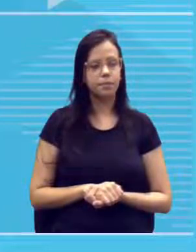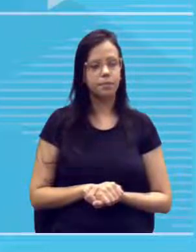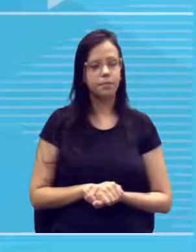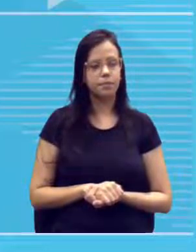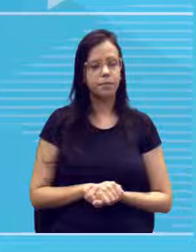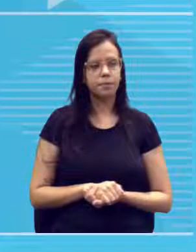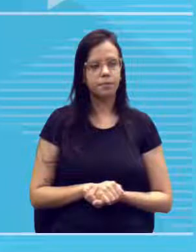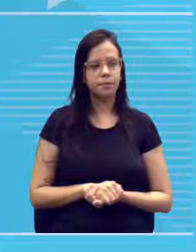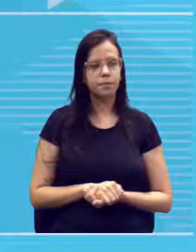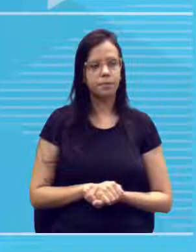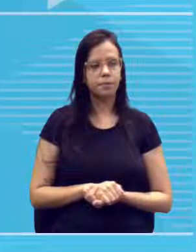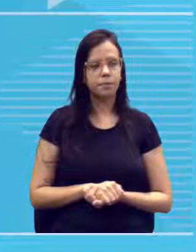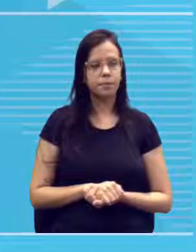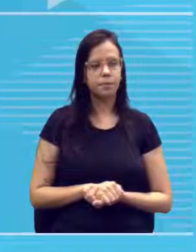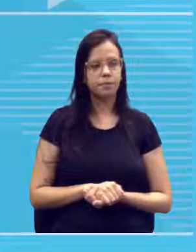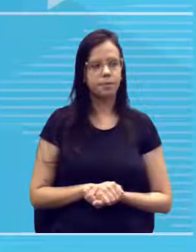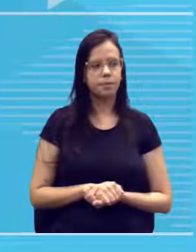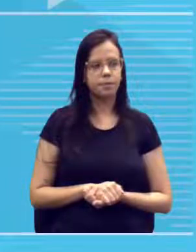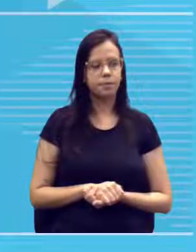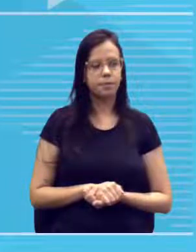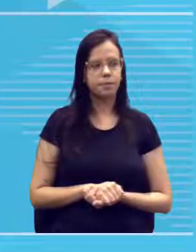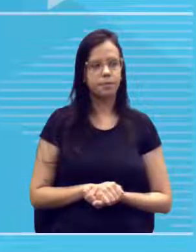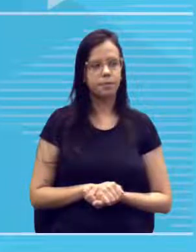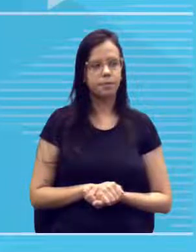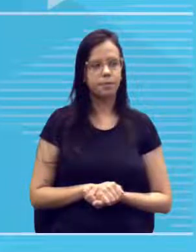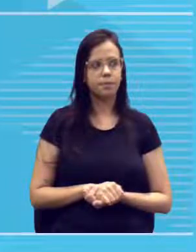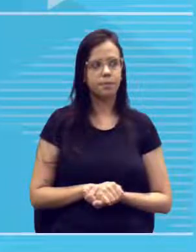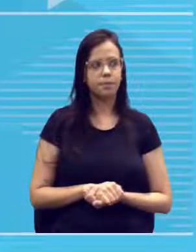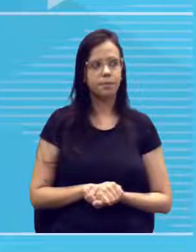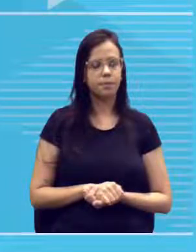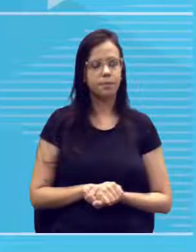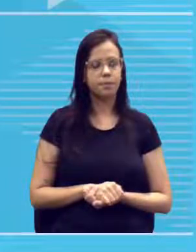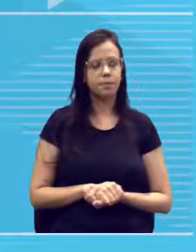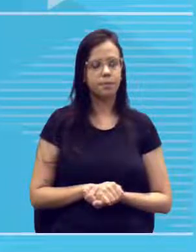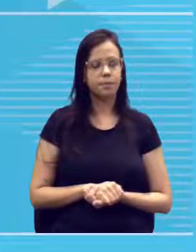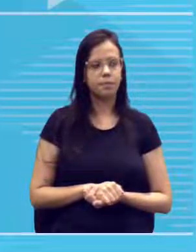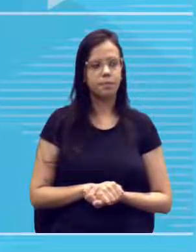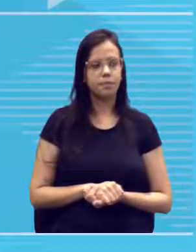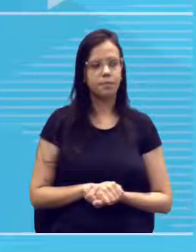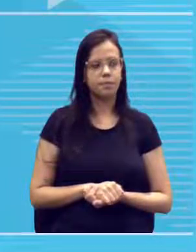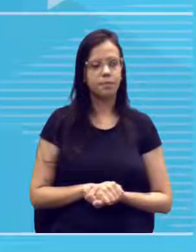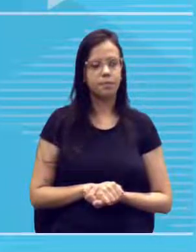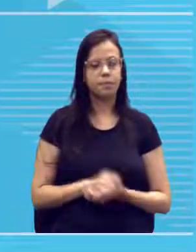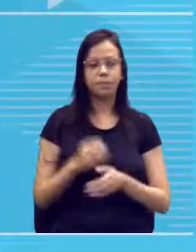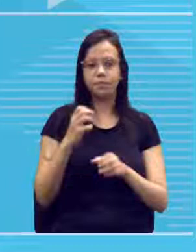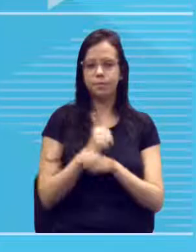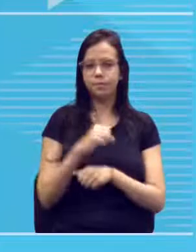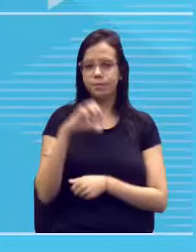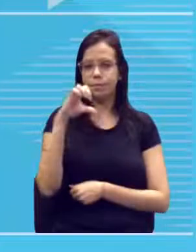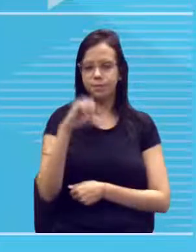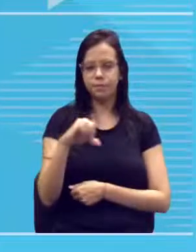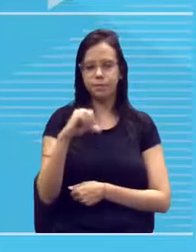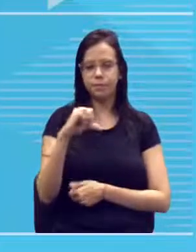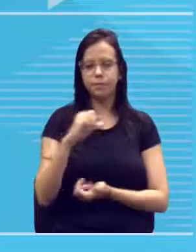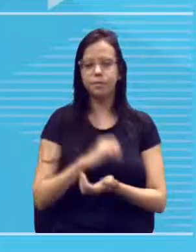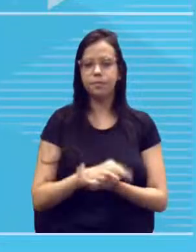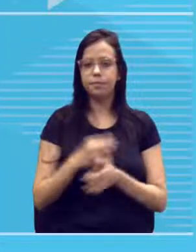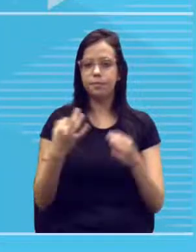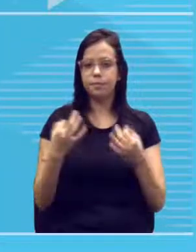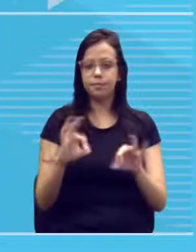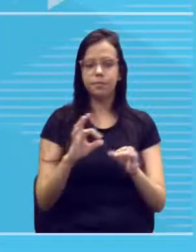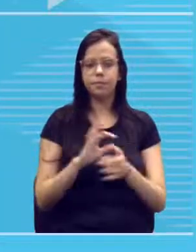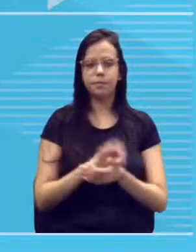sete, oito. Quarta geração. Nove. Certo?